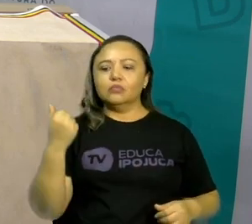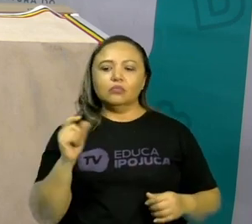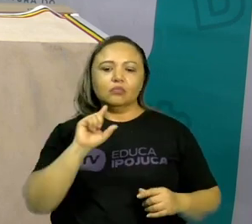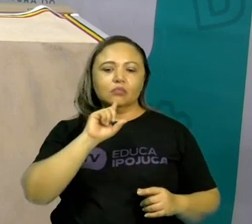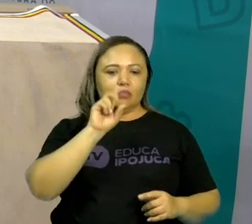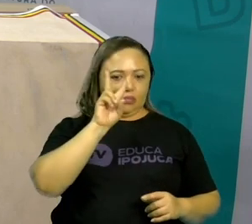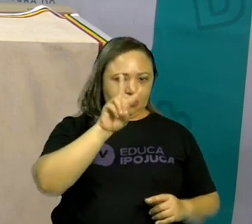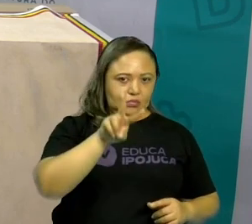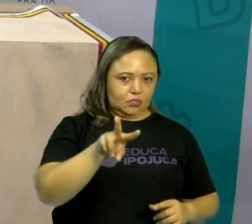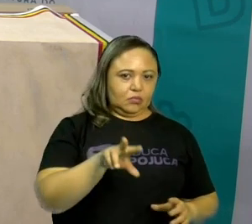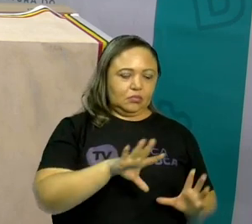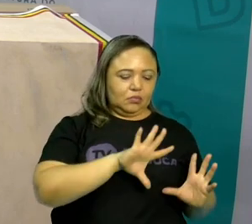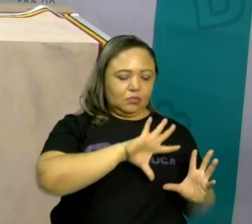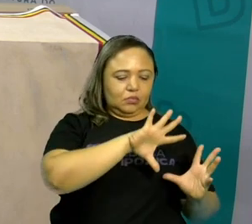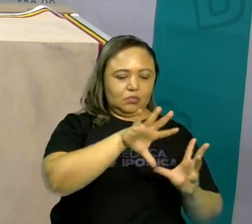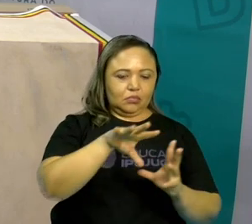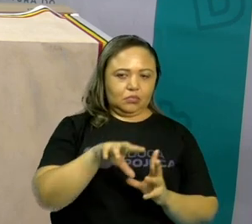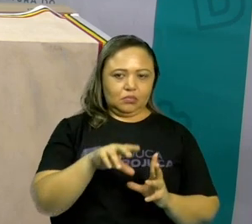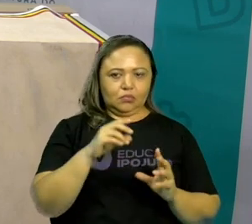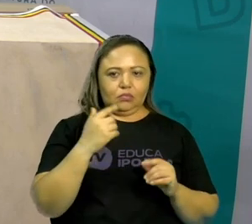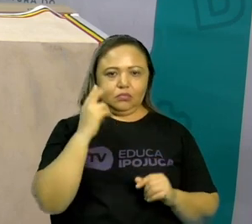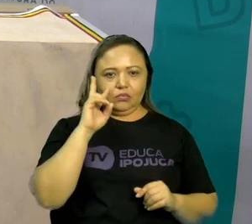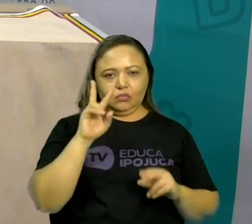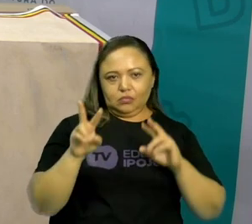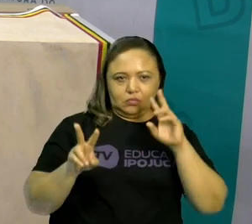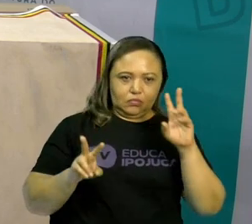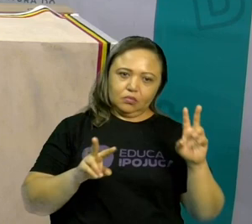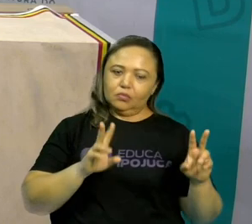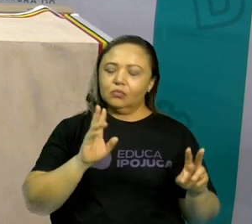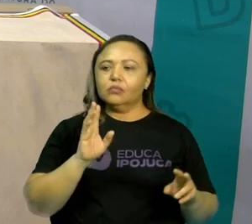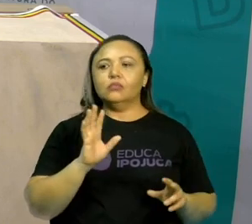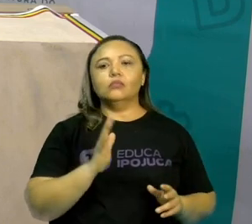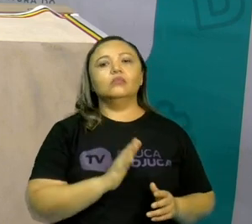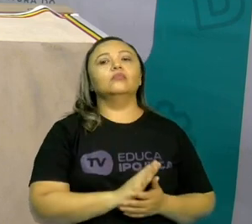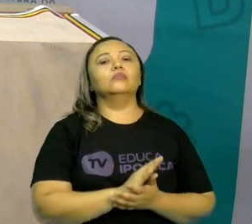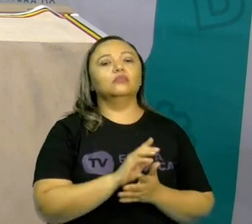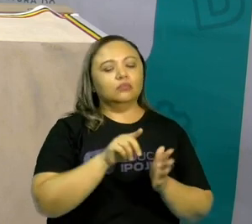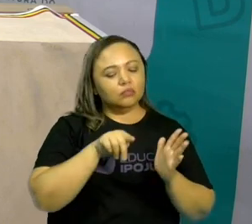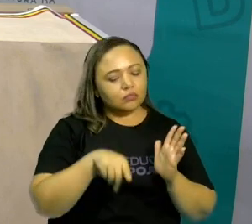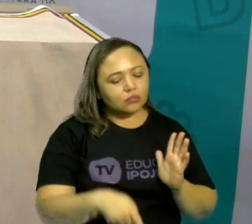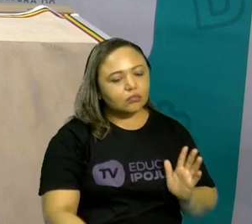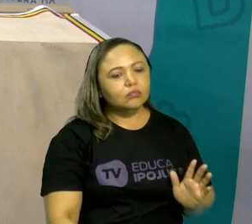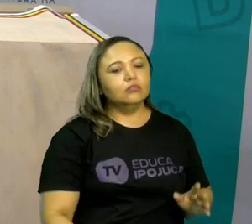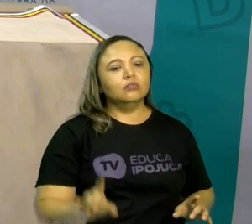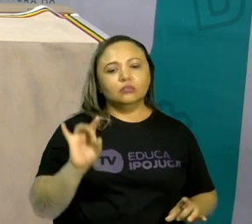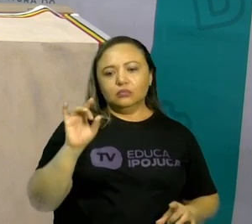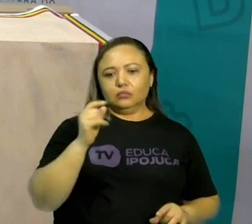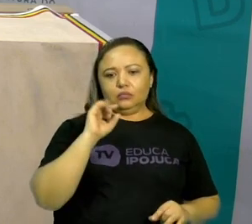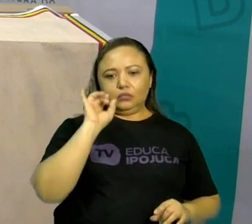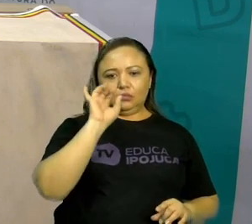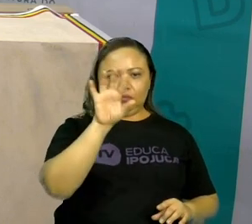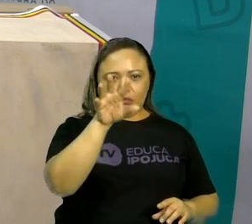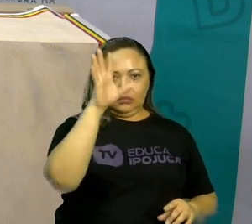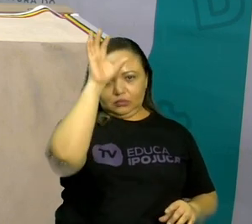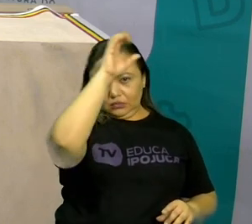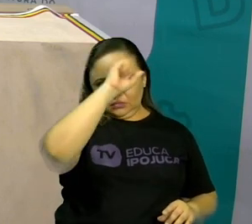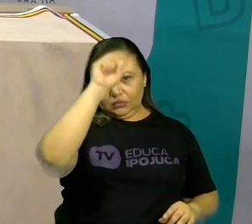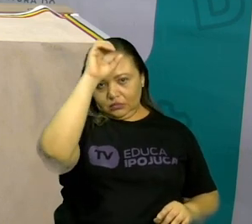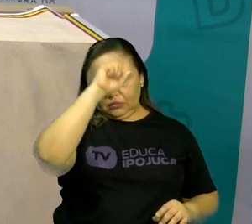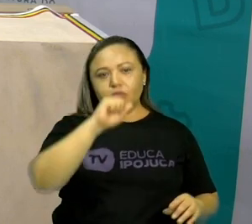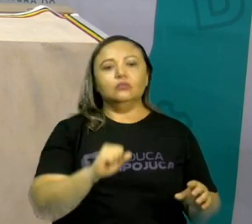De ver o mundo e ir lá no fundo. Um mundo melhor. Depende do que você